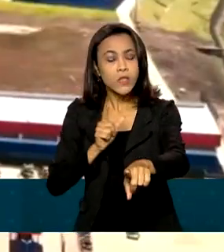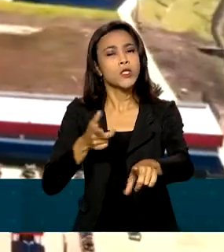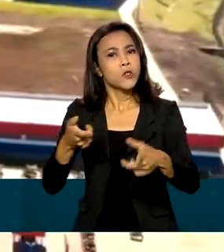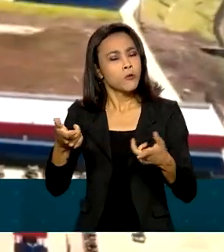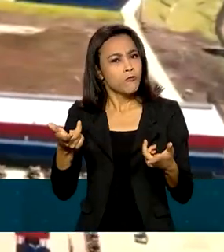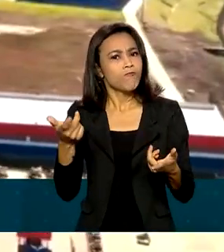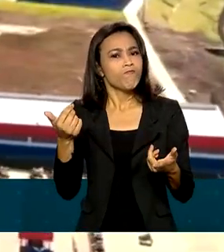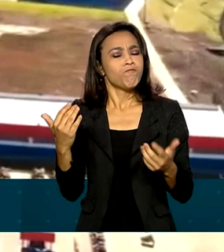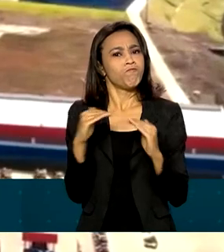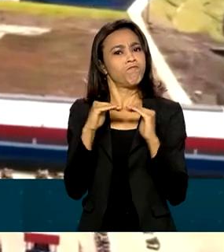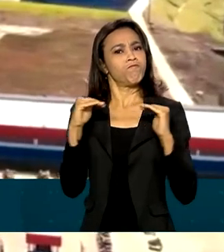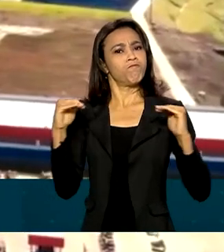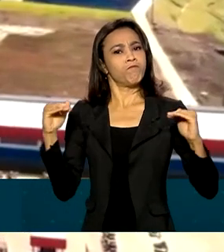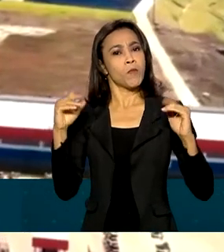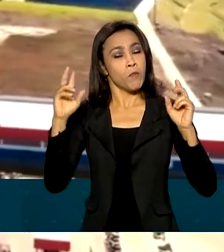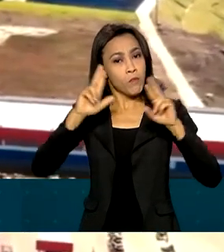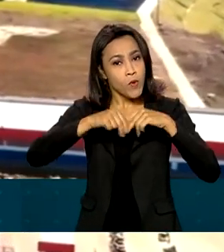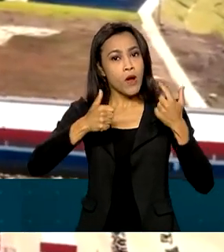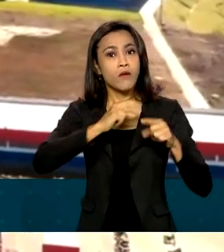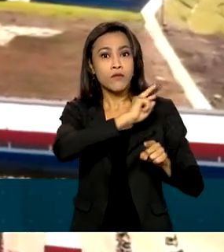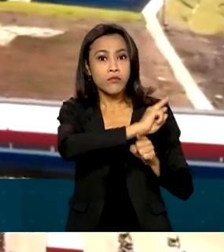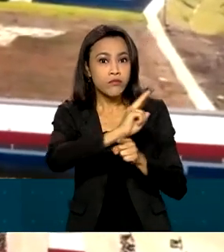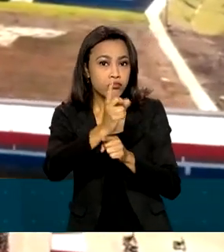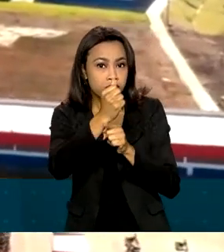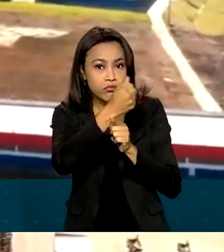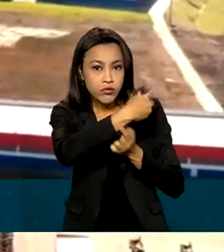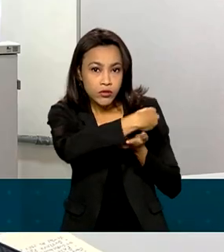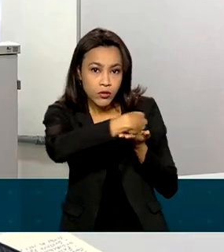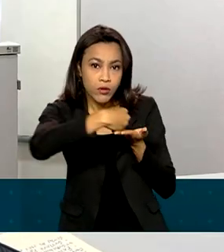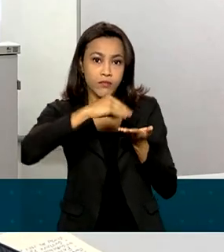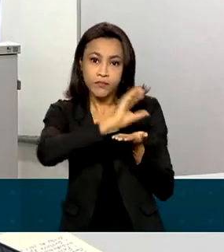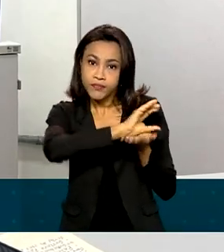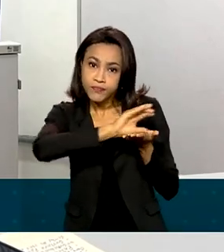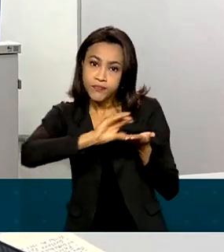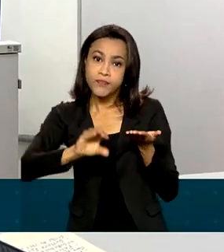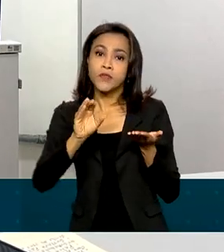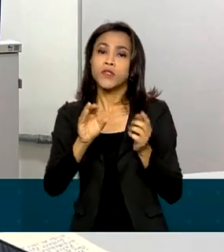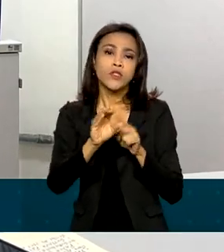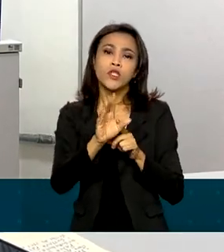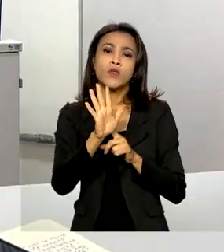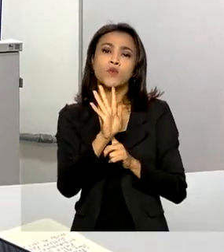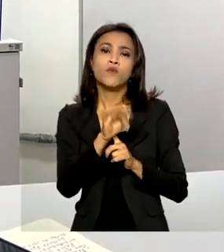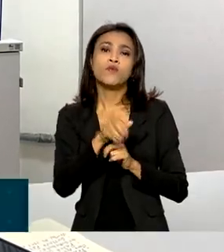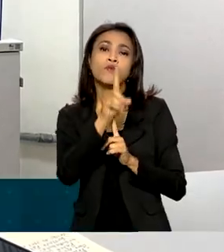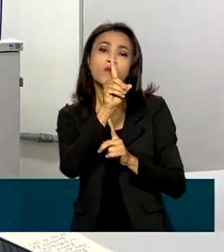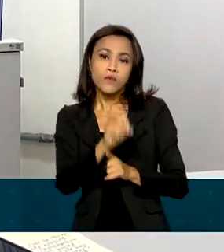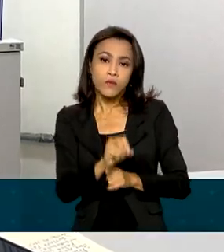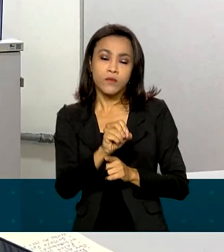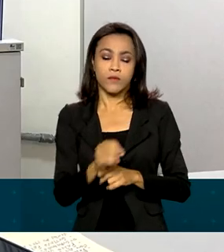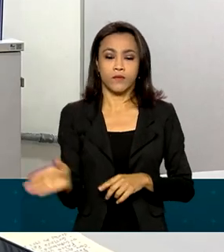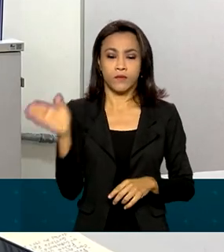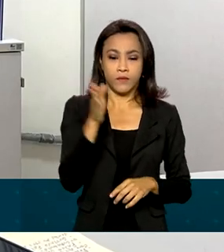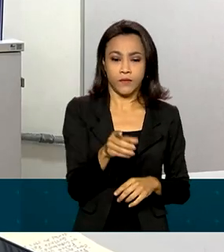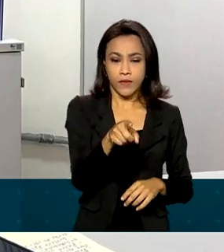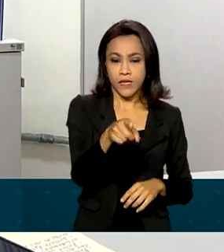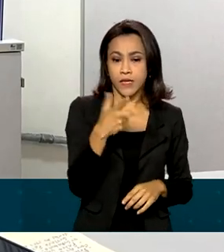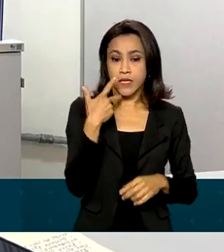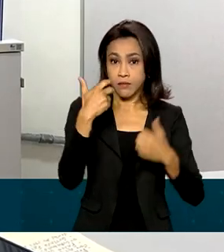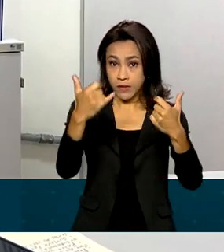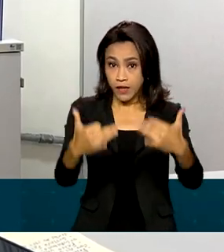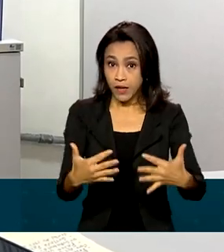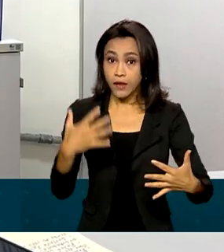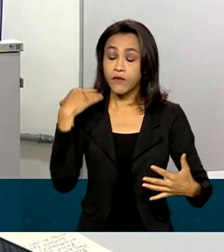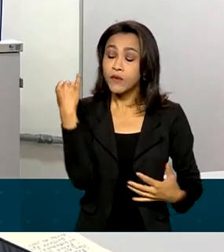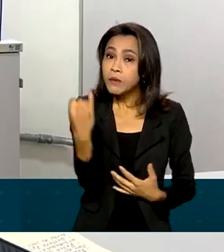graças ao financiamento do Fundo do Nordeste. Eu não poderia deixar de dizer o quão importante